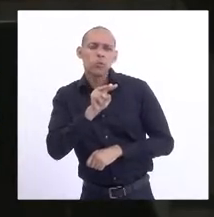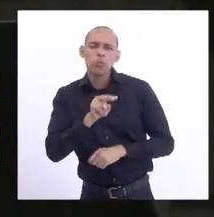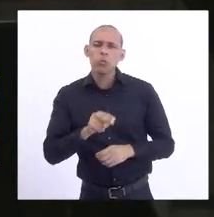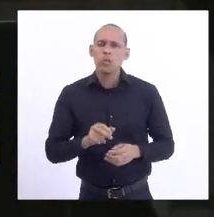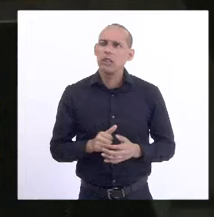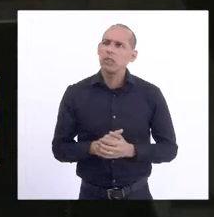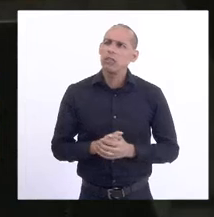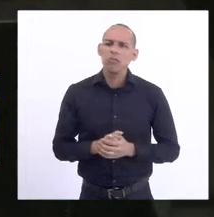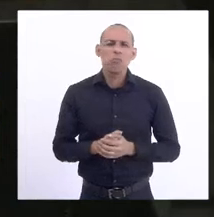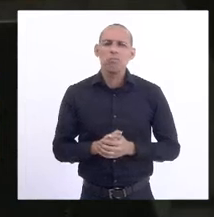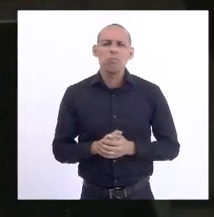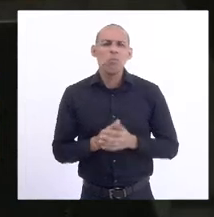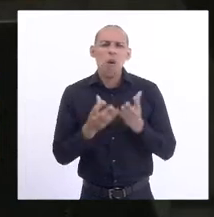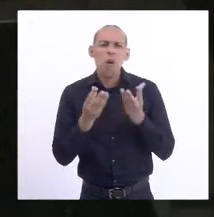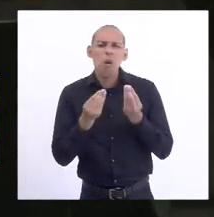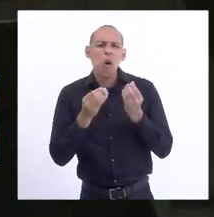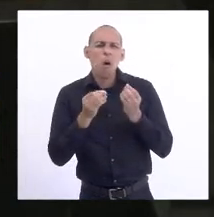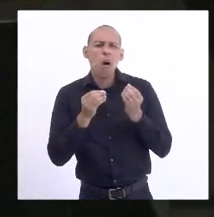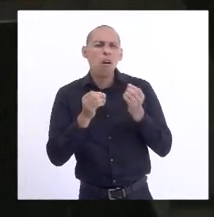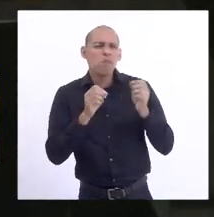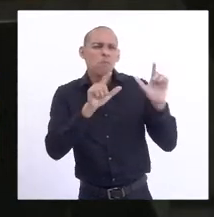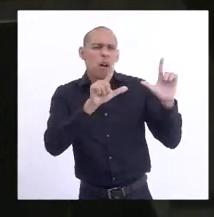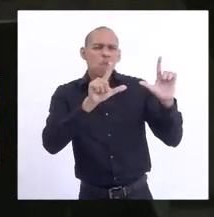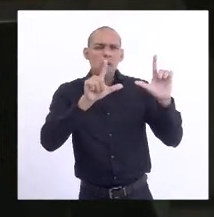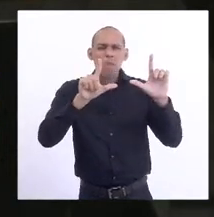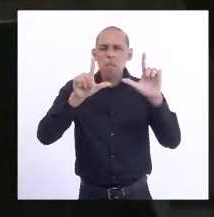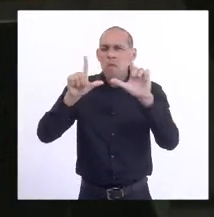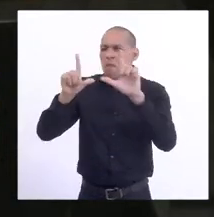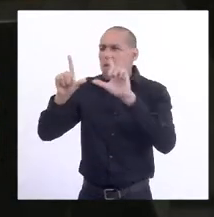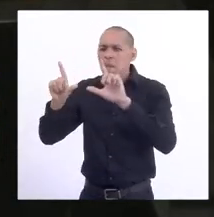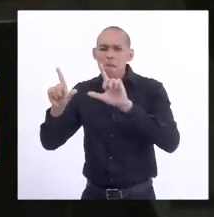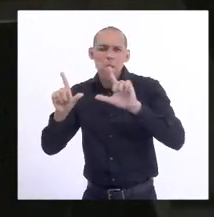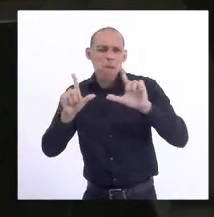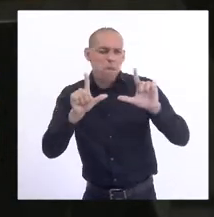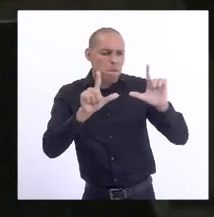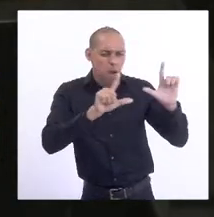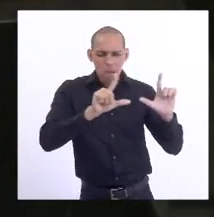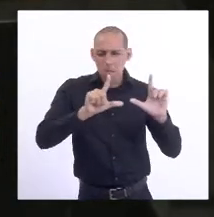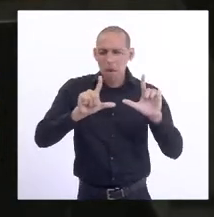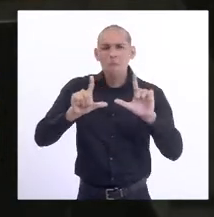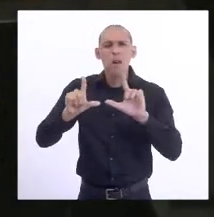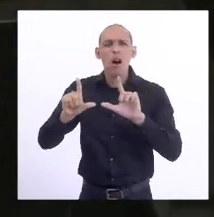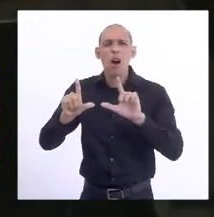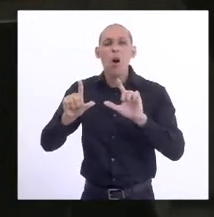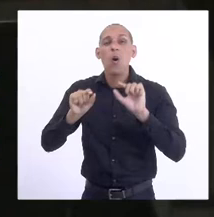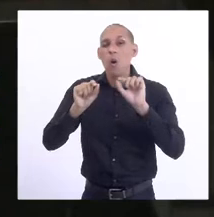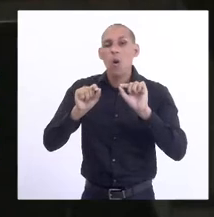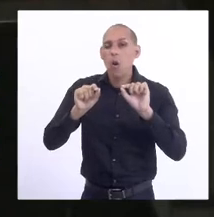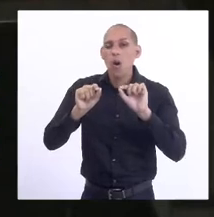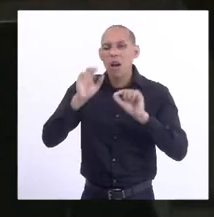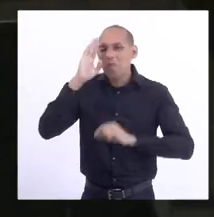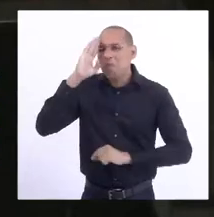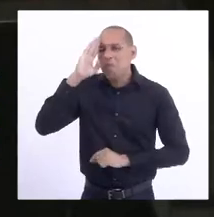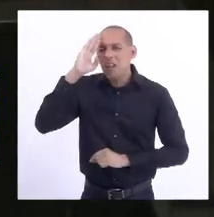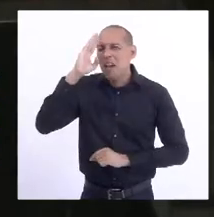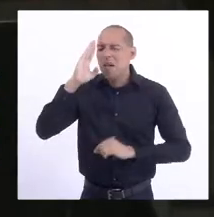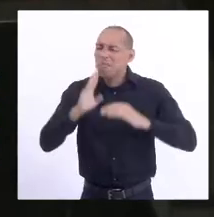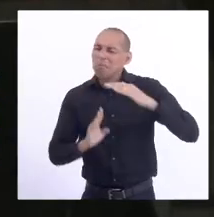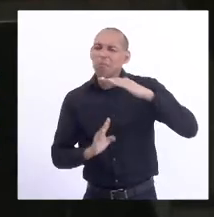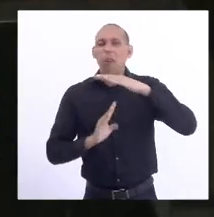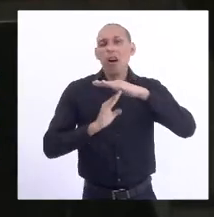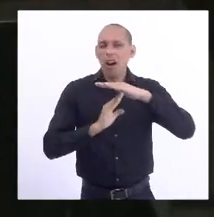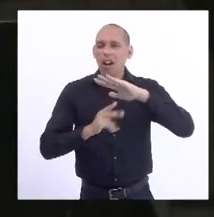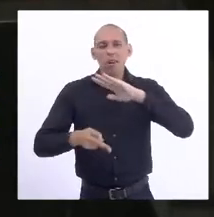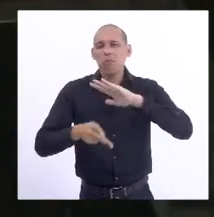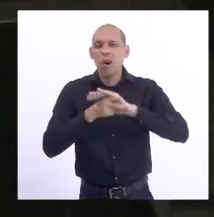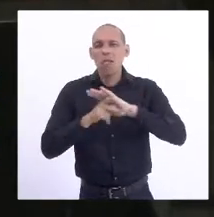centenas de imagens no ápice da tragédia da região serrana,